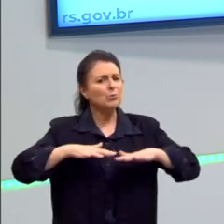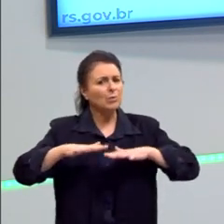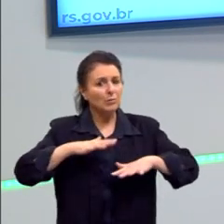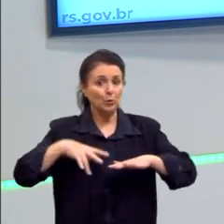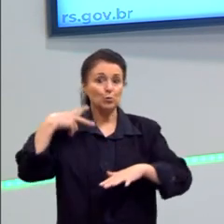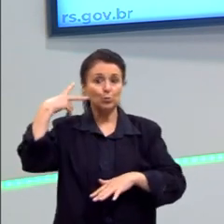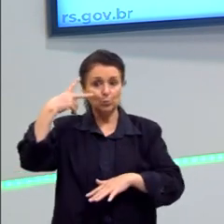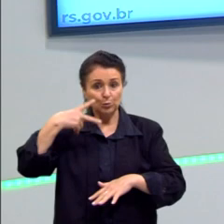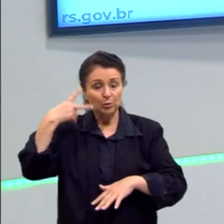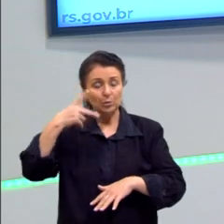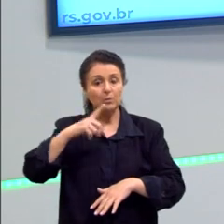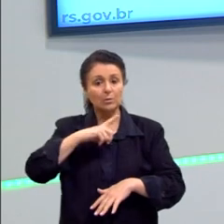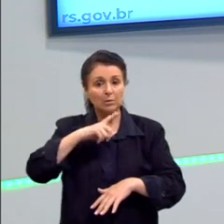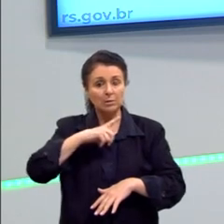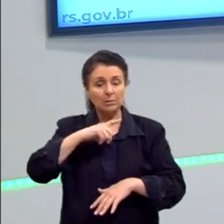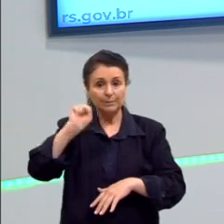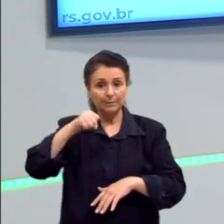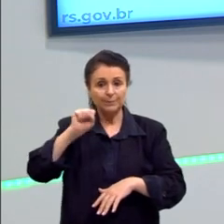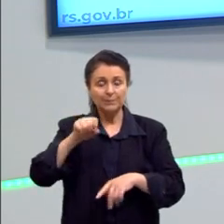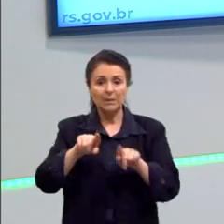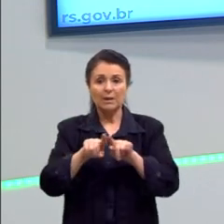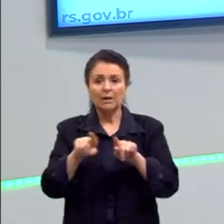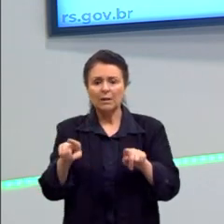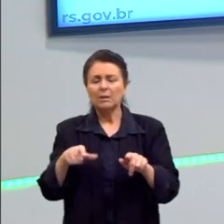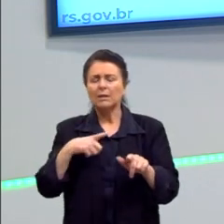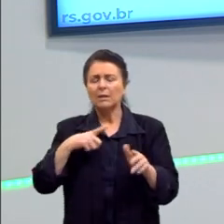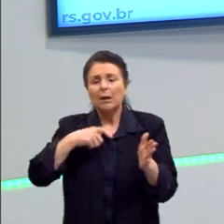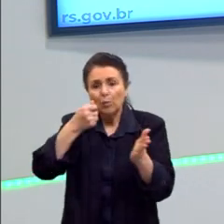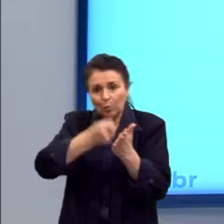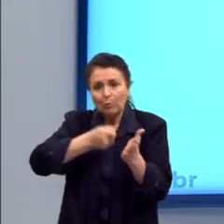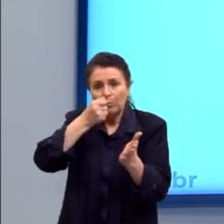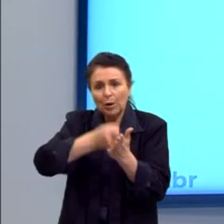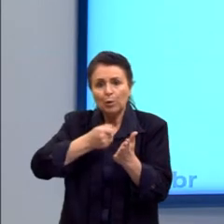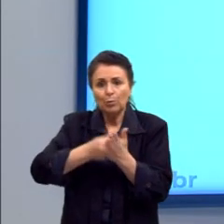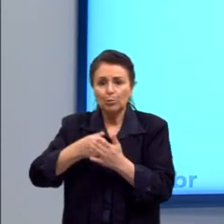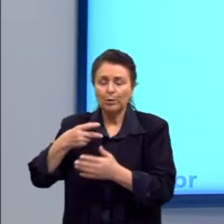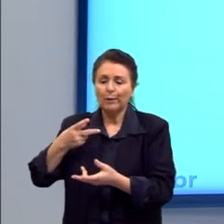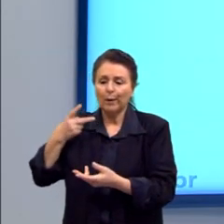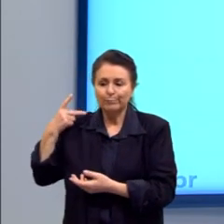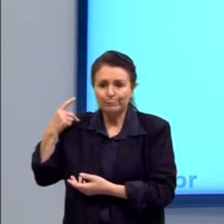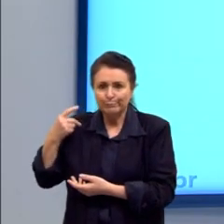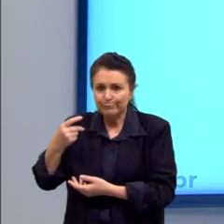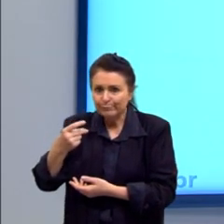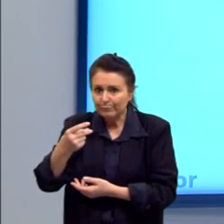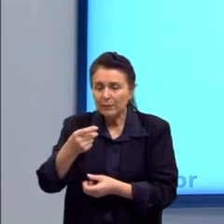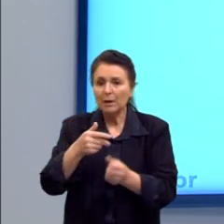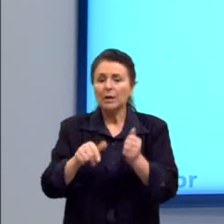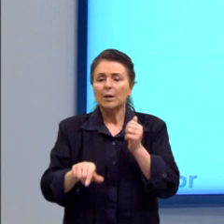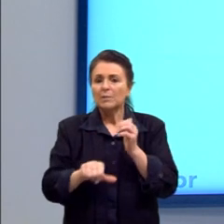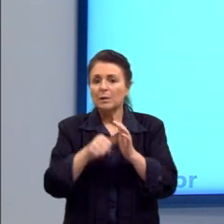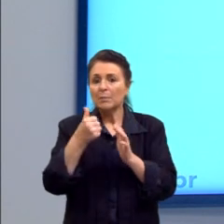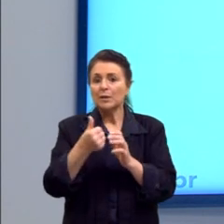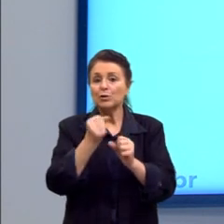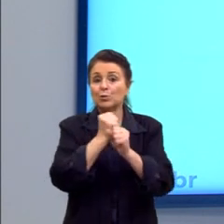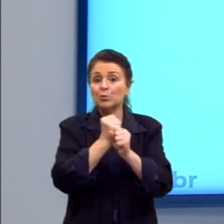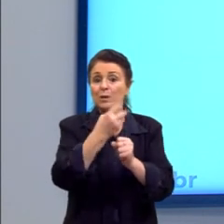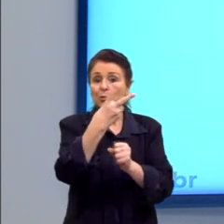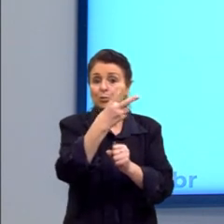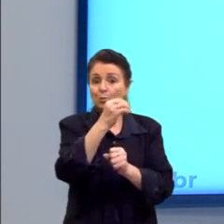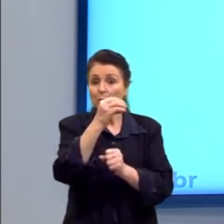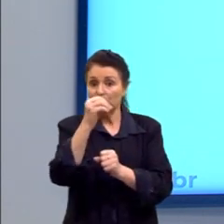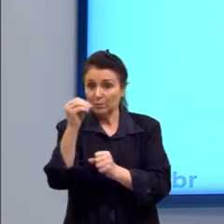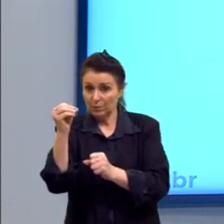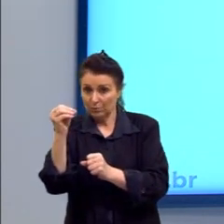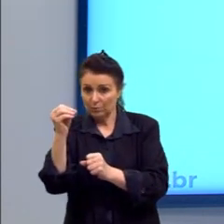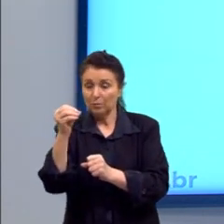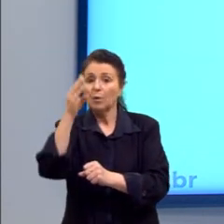políticos para isso, é claro. Há uma luta muito grande já há muitos anos, principalmente nos anos 2000, para que o Brasil faça